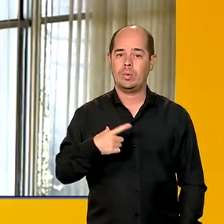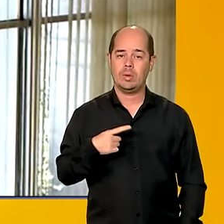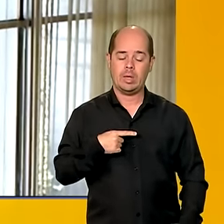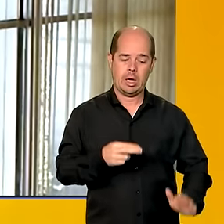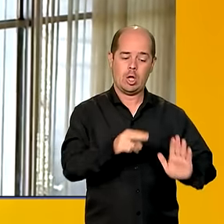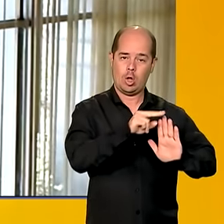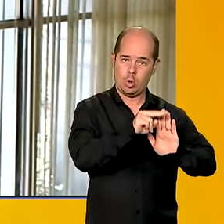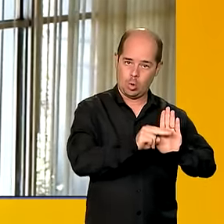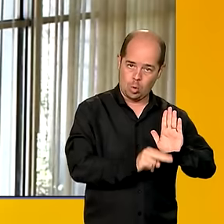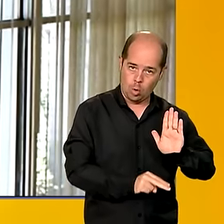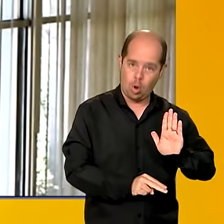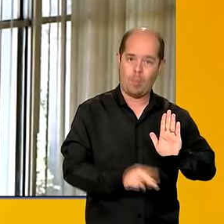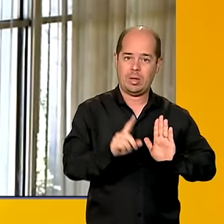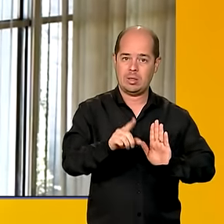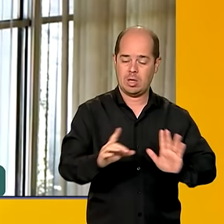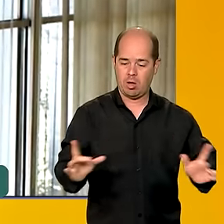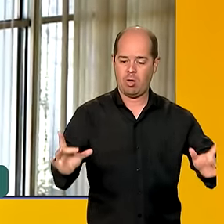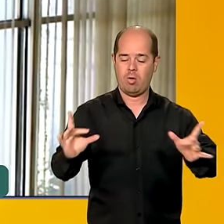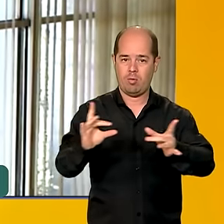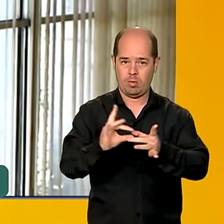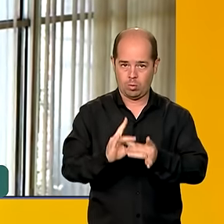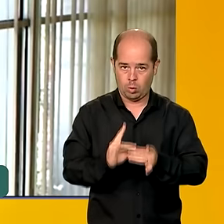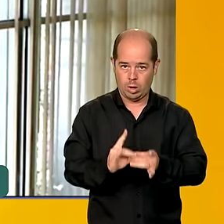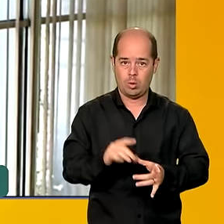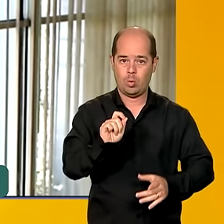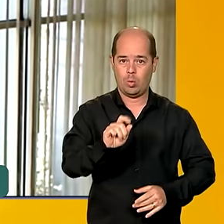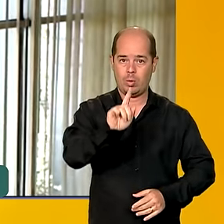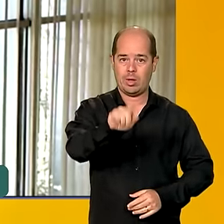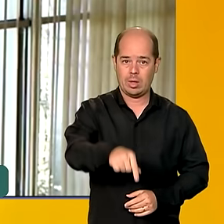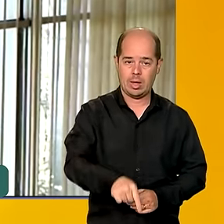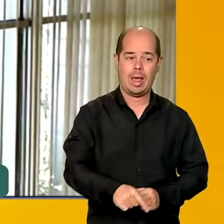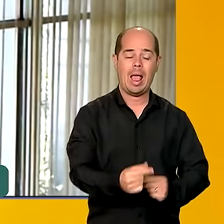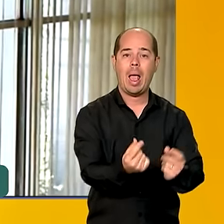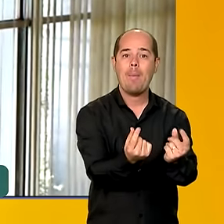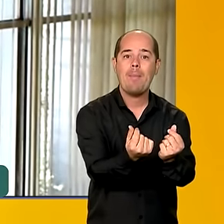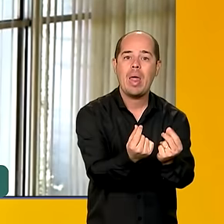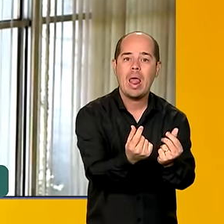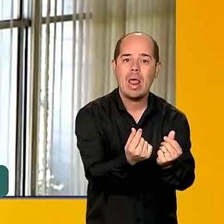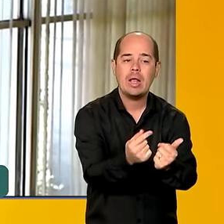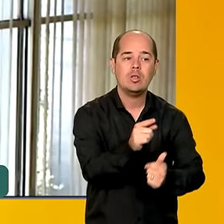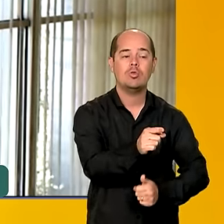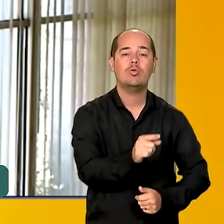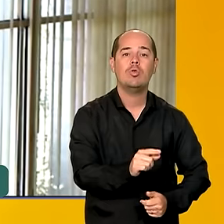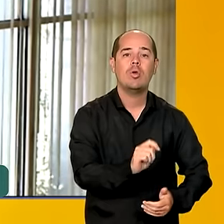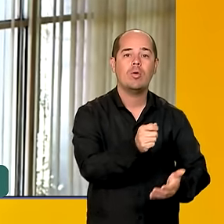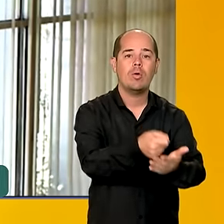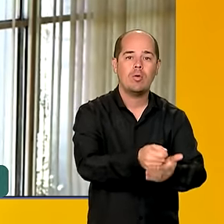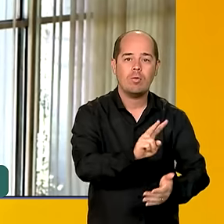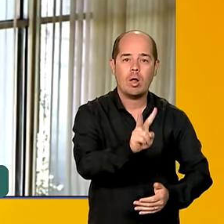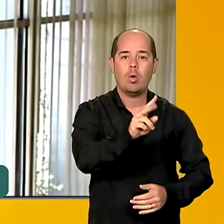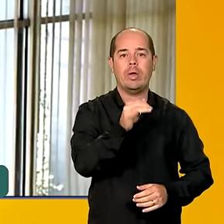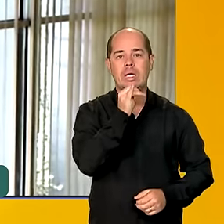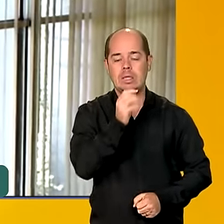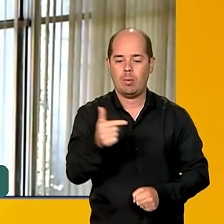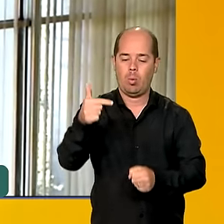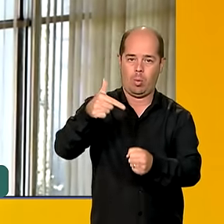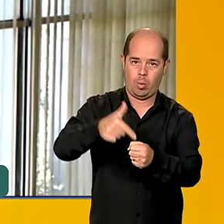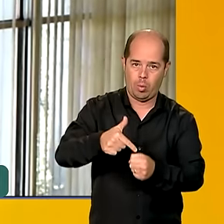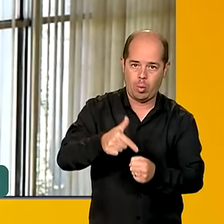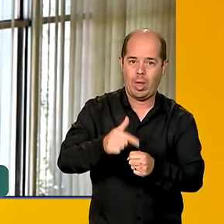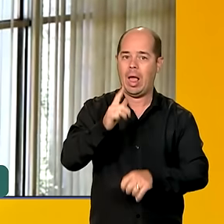fiscalização de preços abusivos, principalmente água, combustível e produtos essenciais.